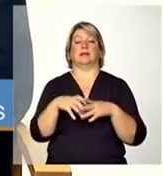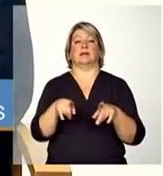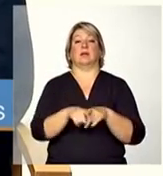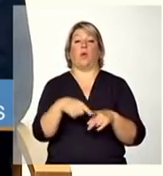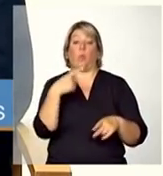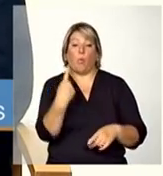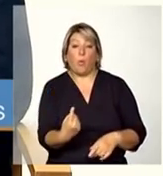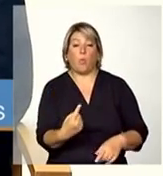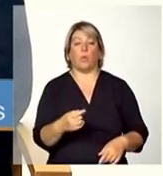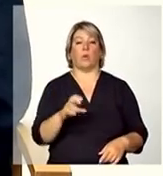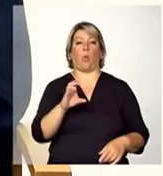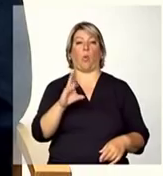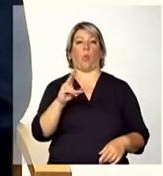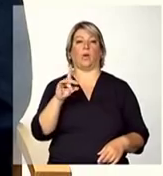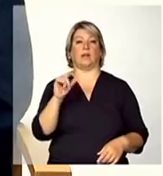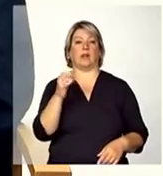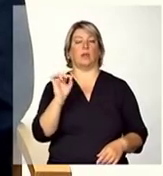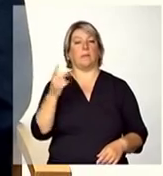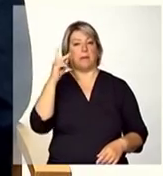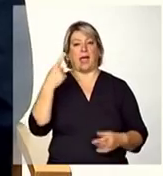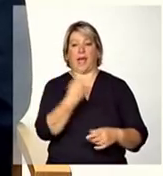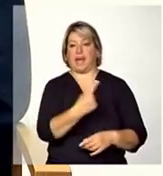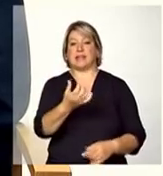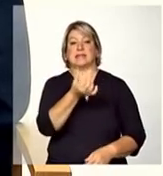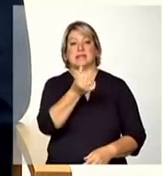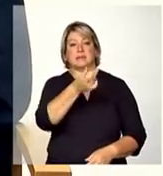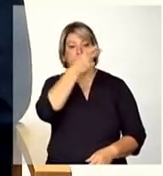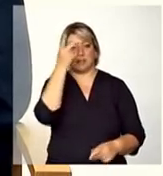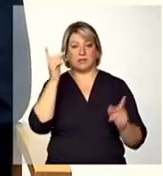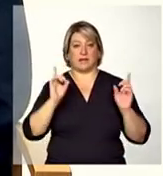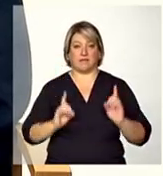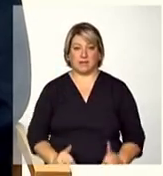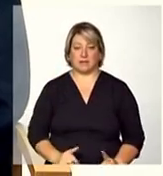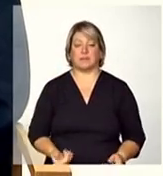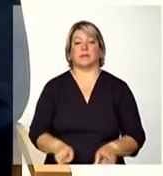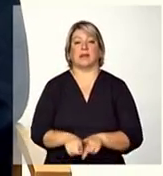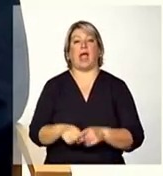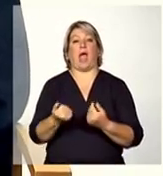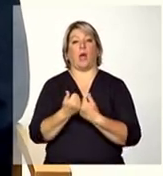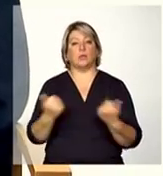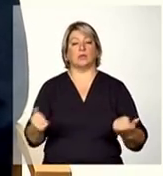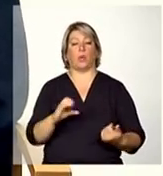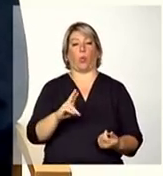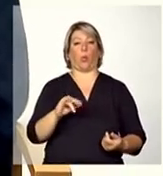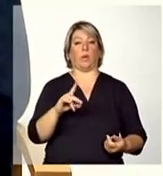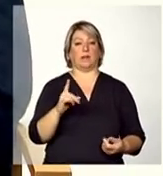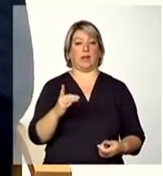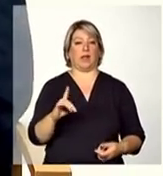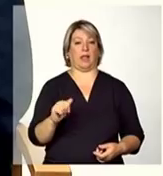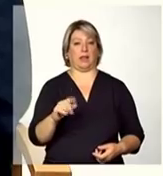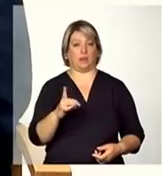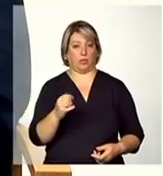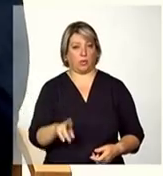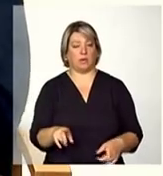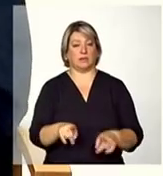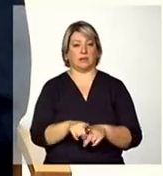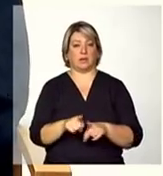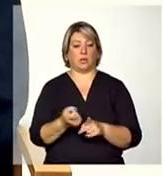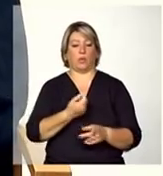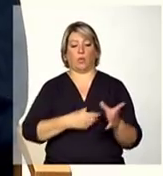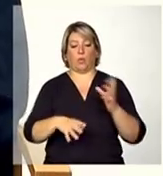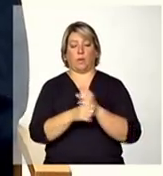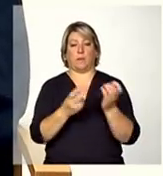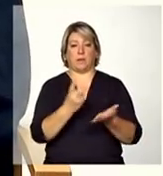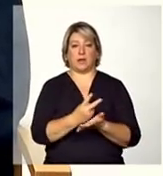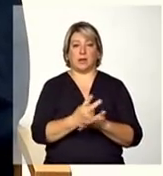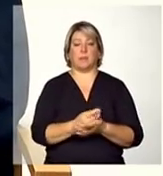pessoas com deficiência situação de dependência um auxiliar de cuidador também para esse mesmo número por turno então toda essa